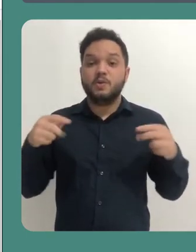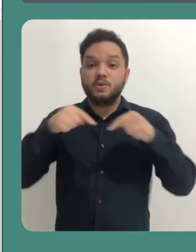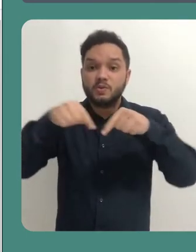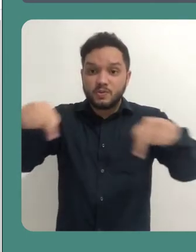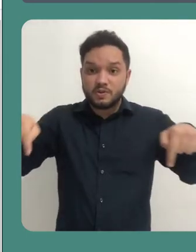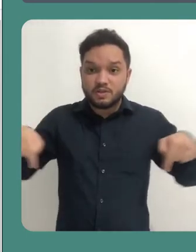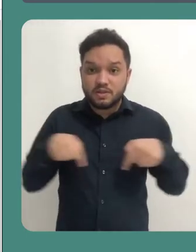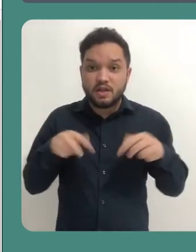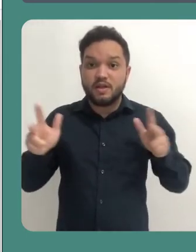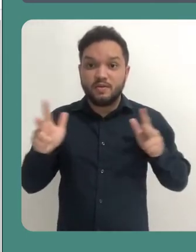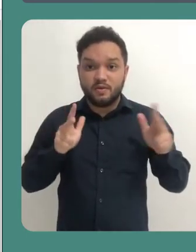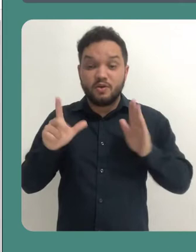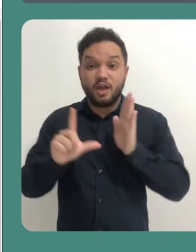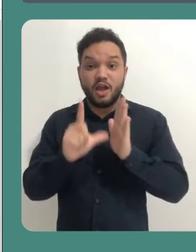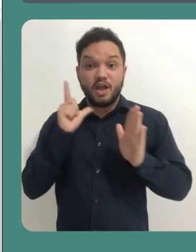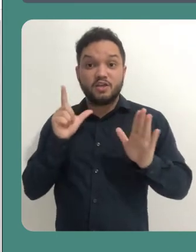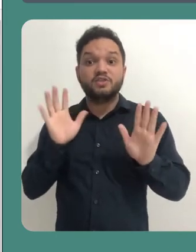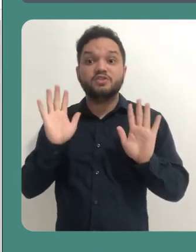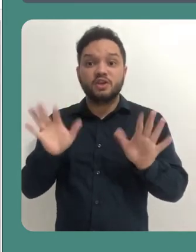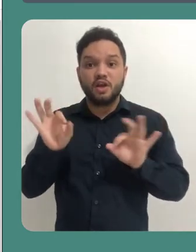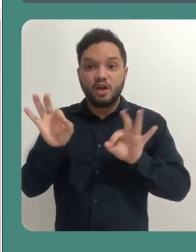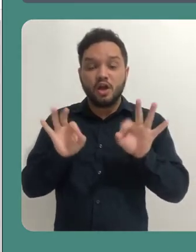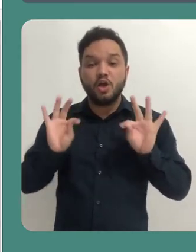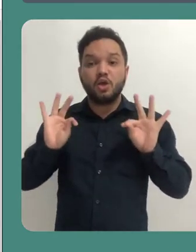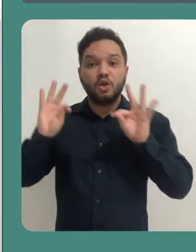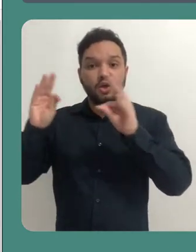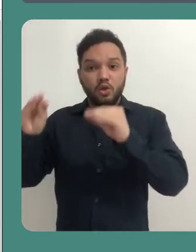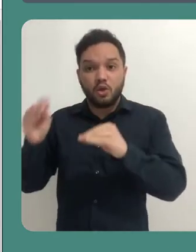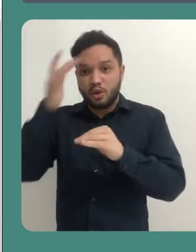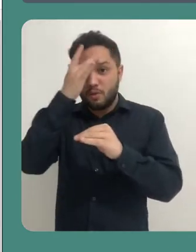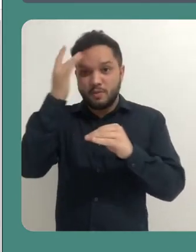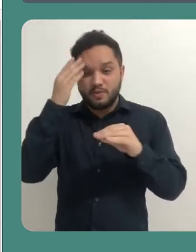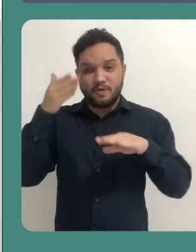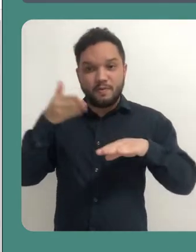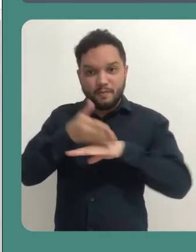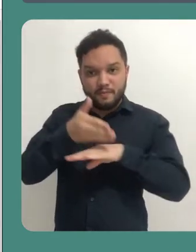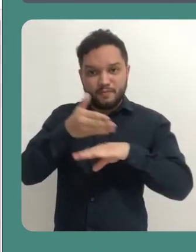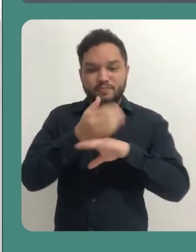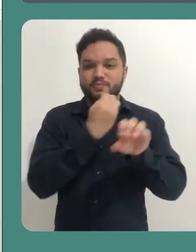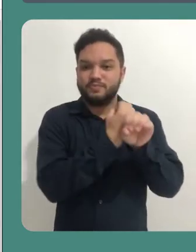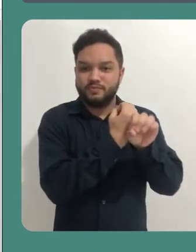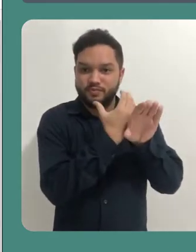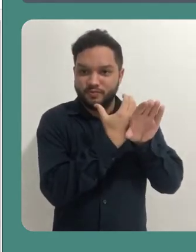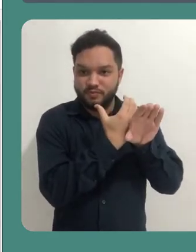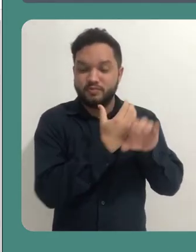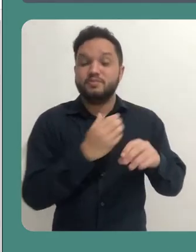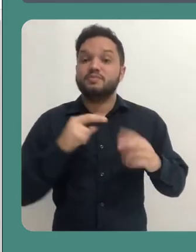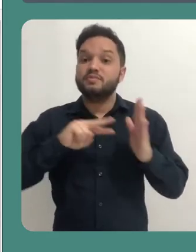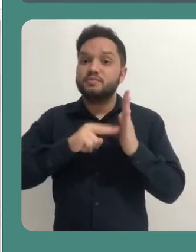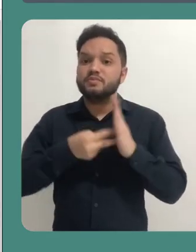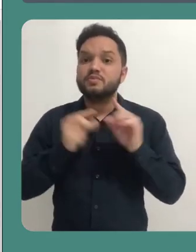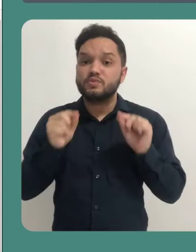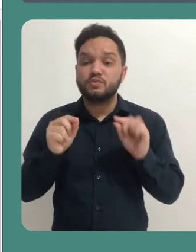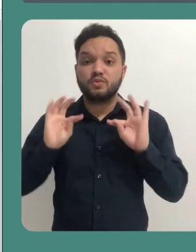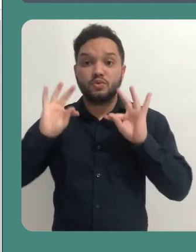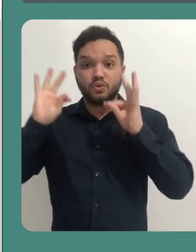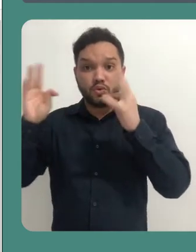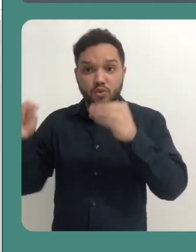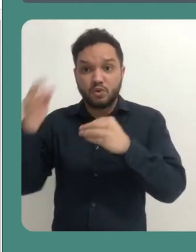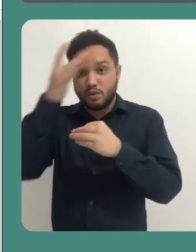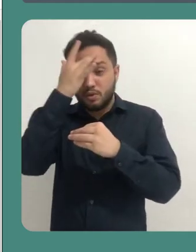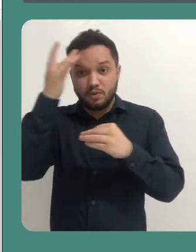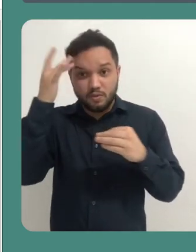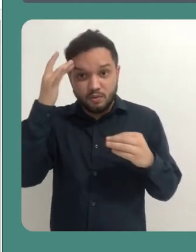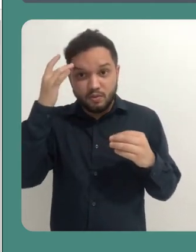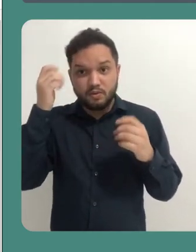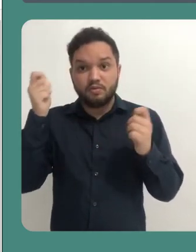sala pessoal pré-configurada para todos os usuários da web conferência. Isso significa que todos os membros